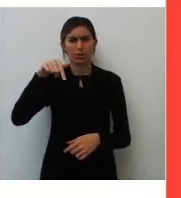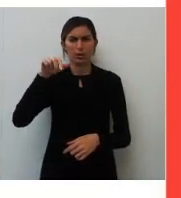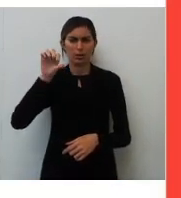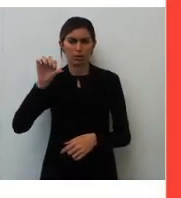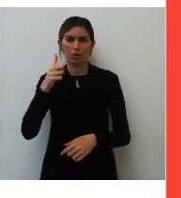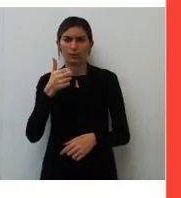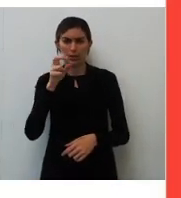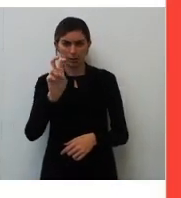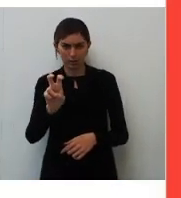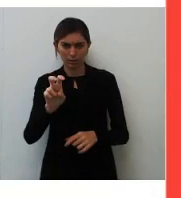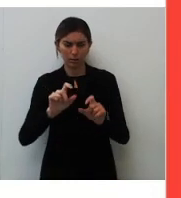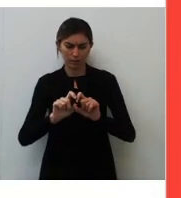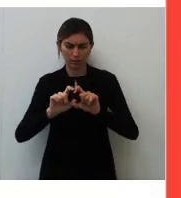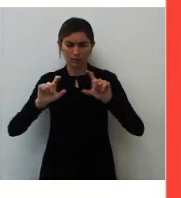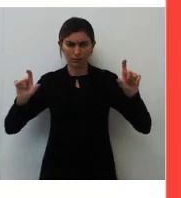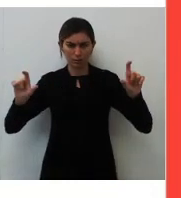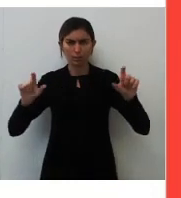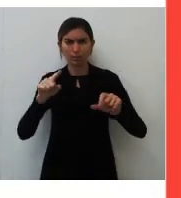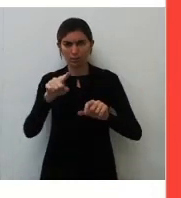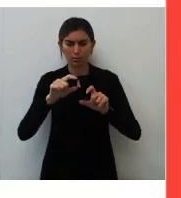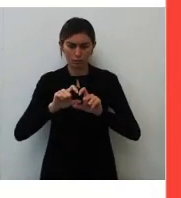988857915. Tá aí na tela de vocês?